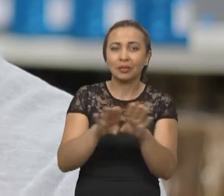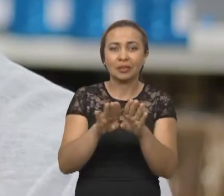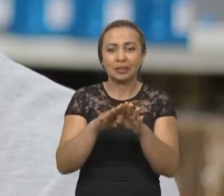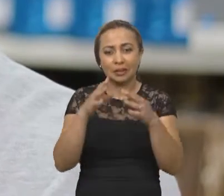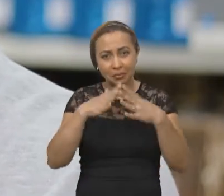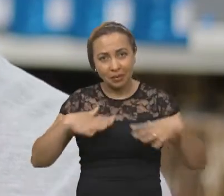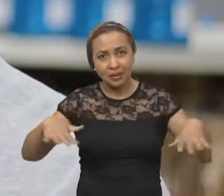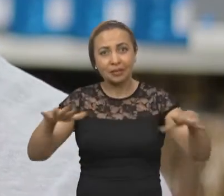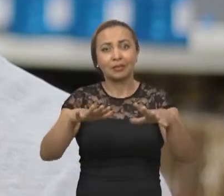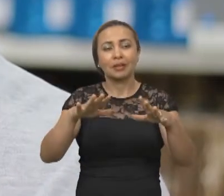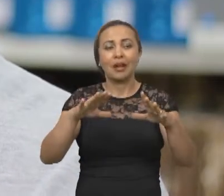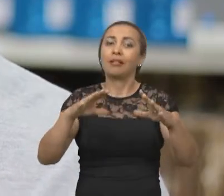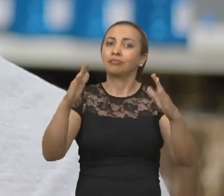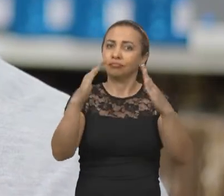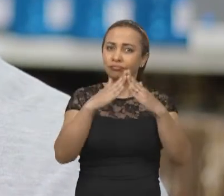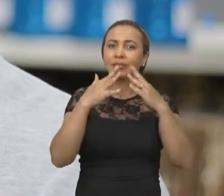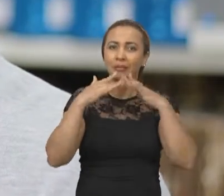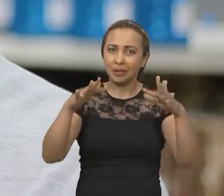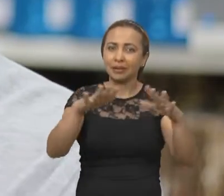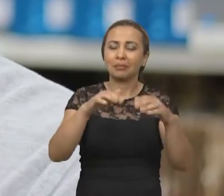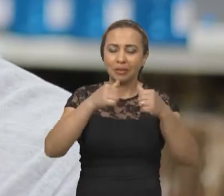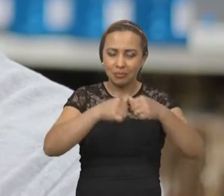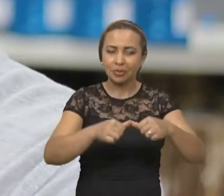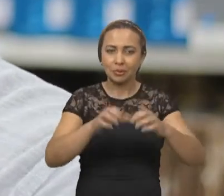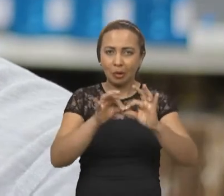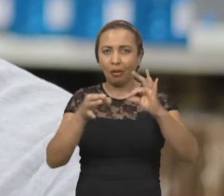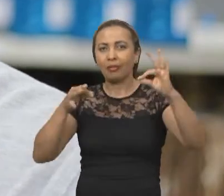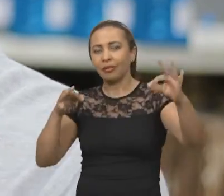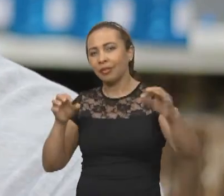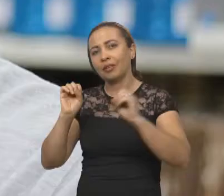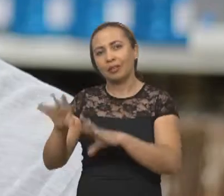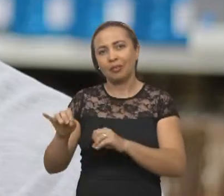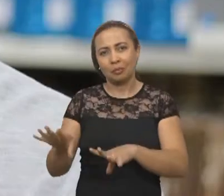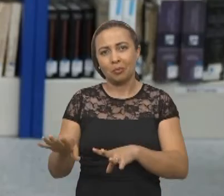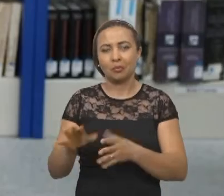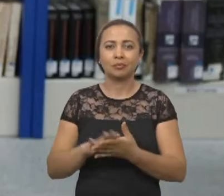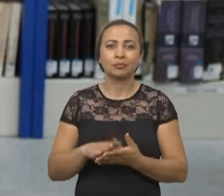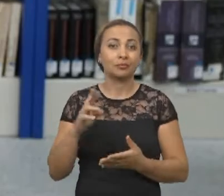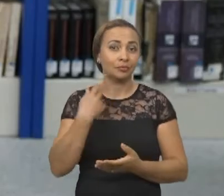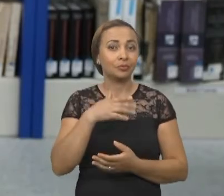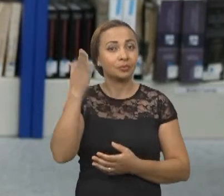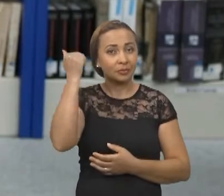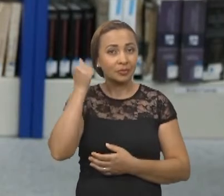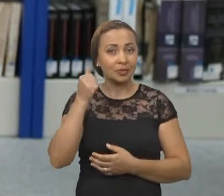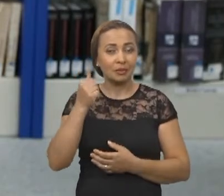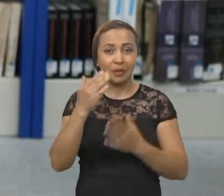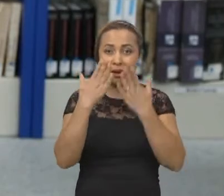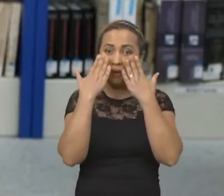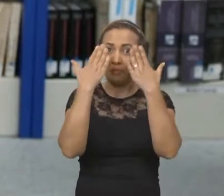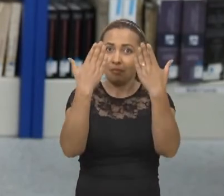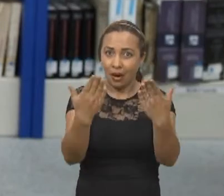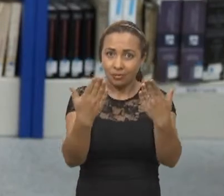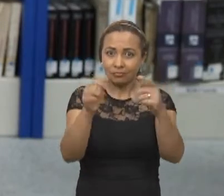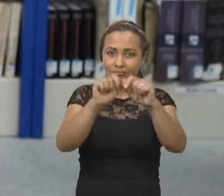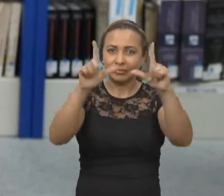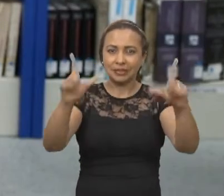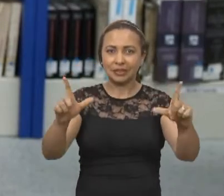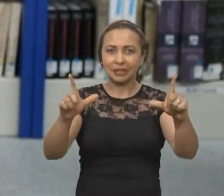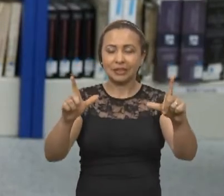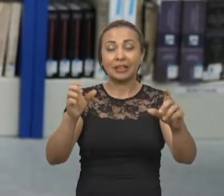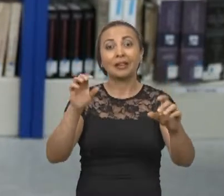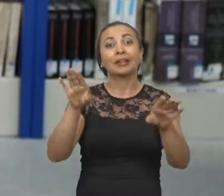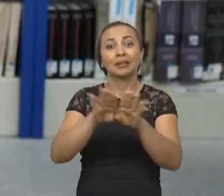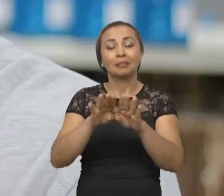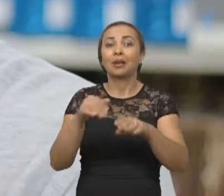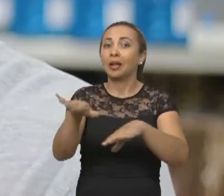vezes, nesse período de restrição, foi conduzido também em telas. A gente sabe que a exposição excessiva à tela, sobretudo em